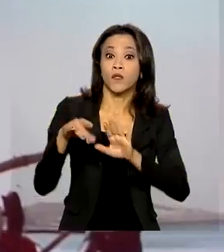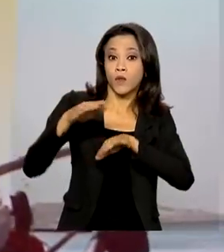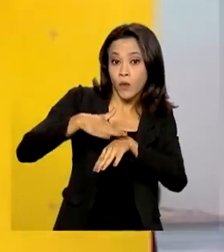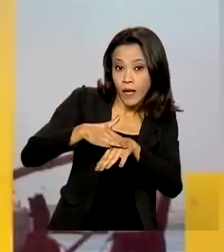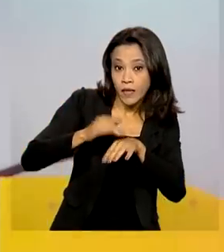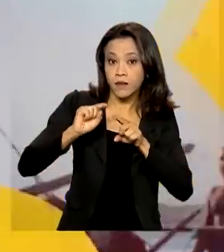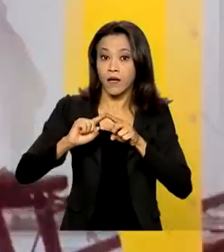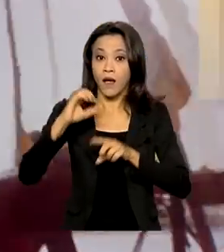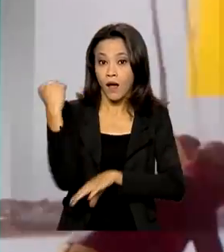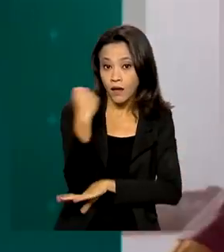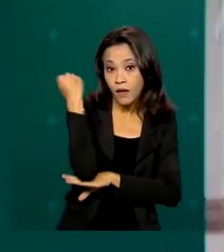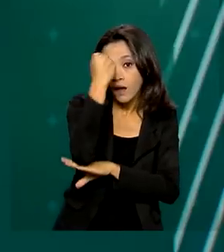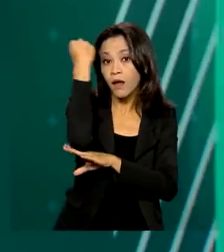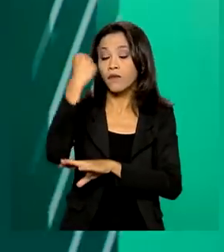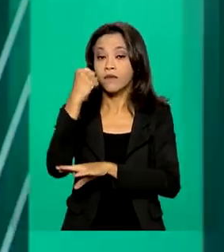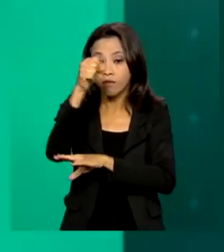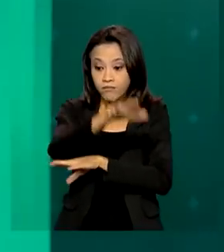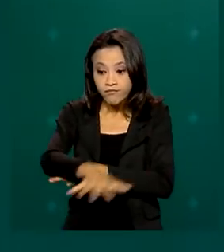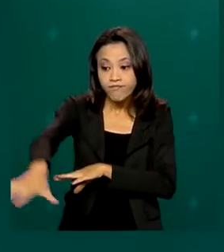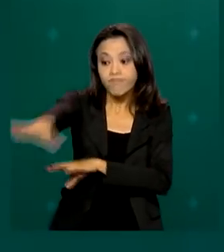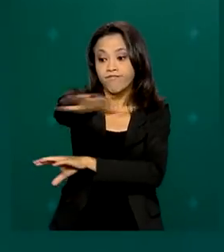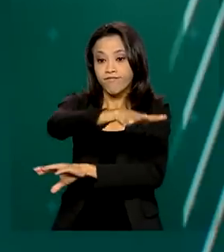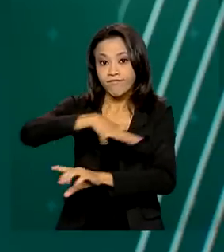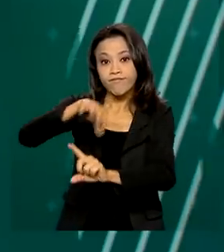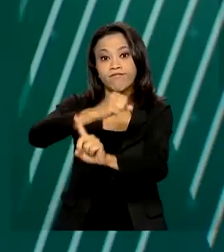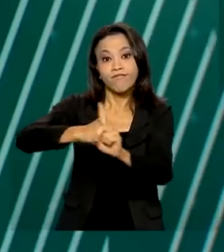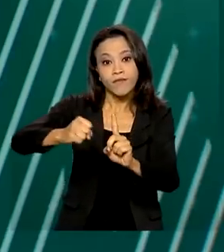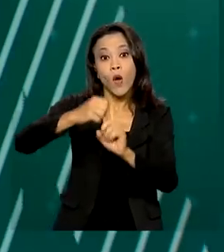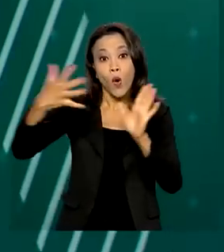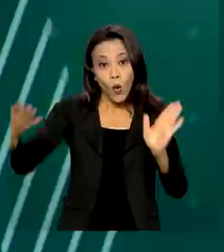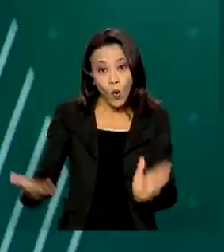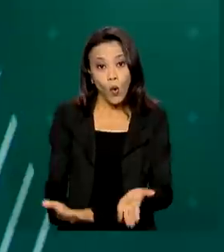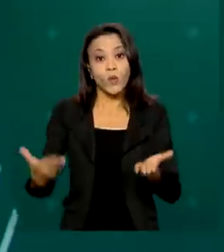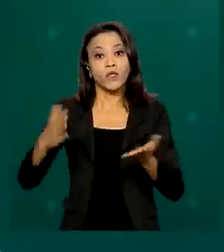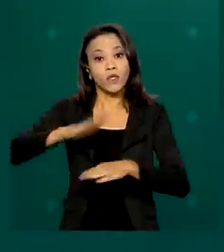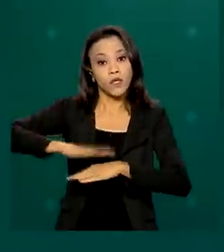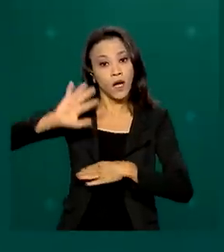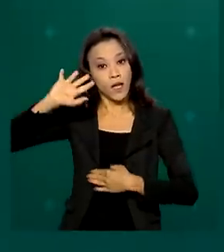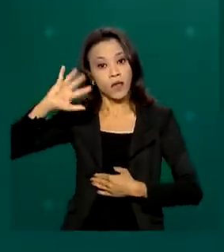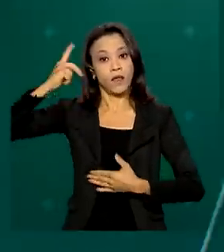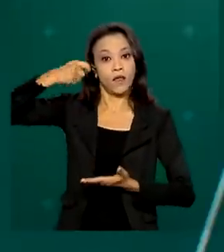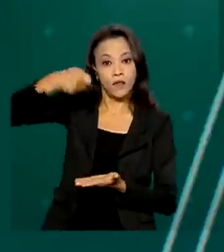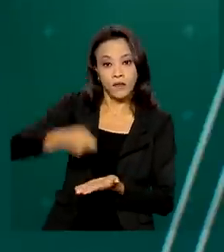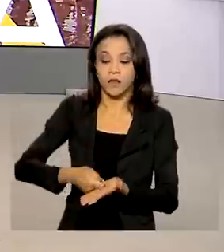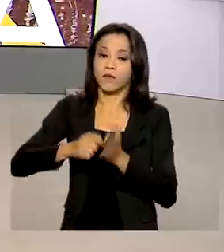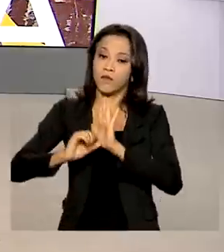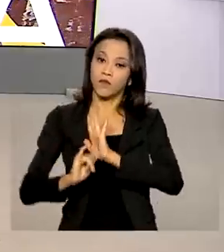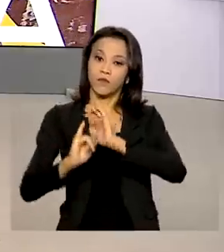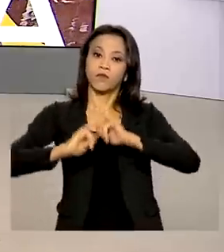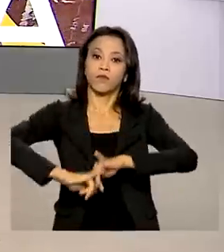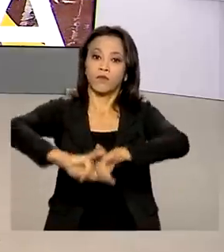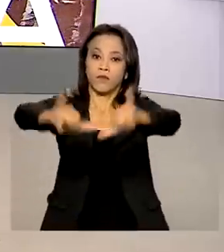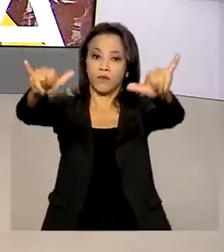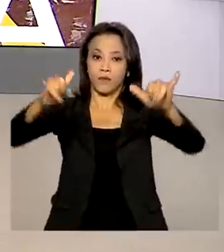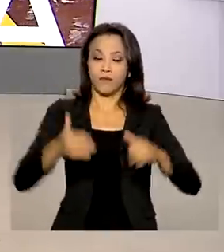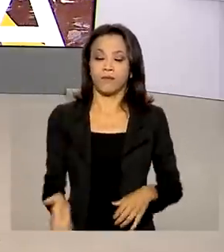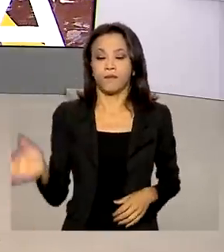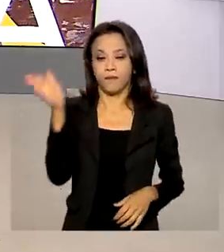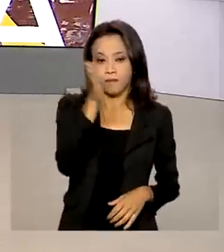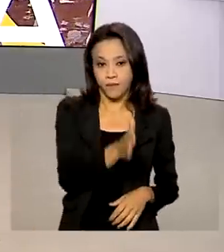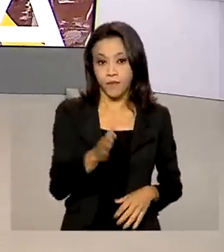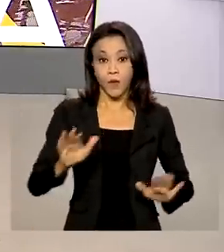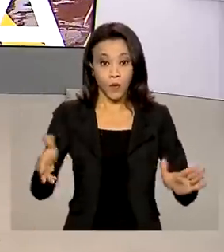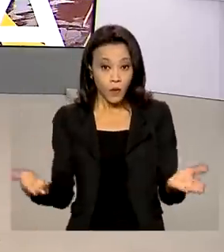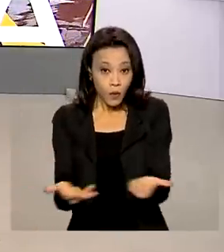eventos de saúde pública. A decisão foi publicada hoje no Diário Oficial da União. A partir de